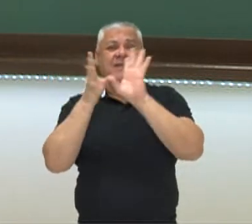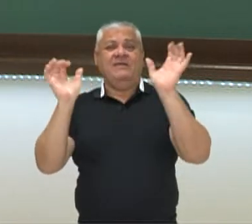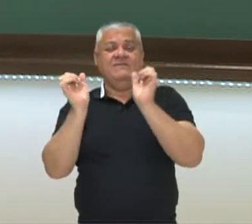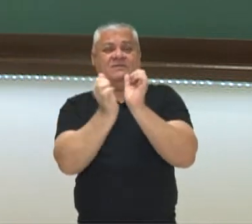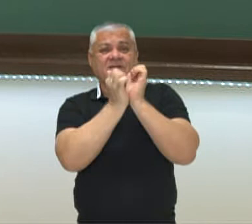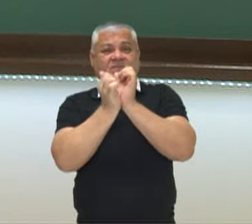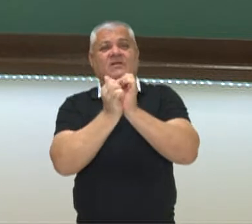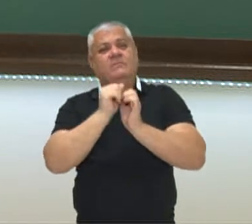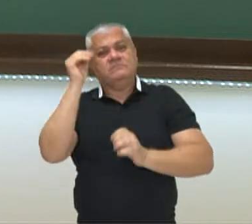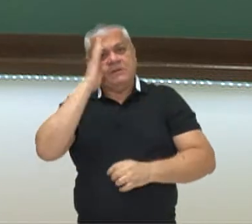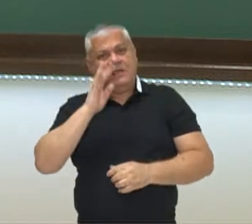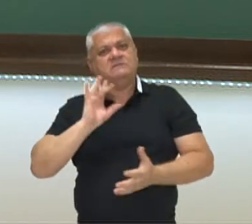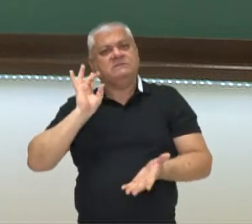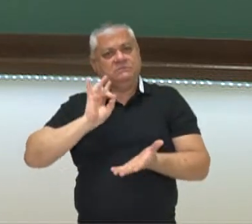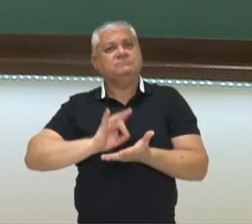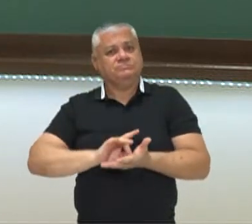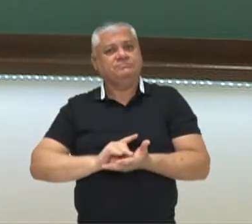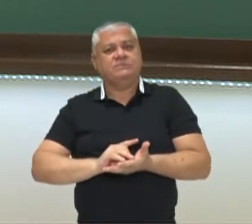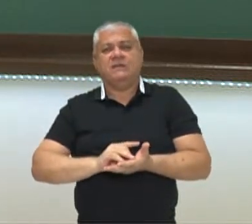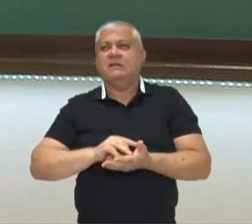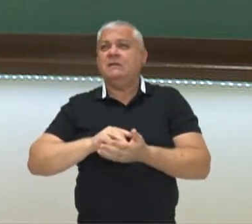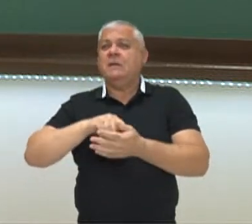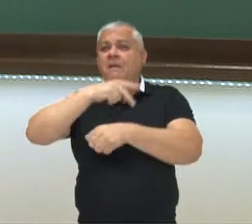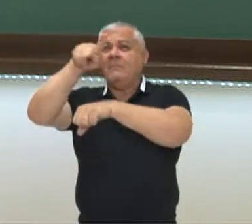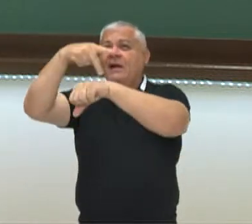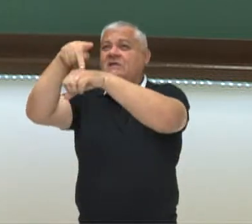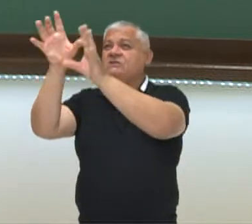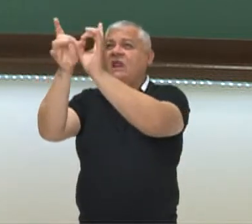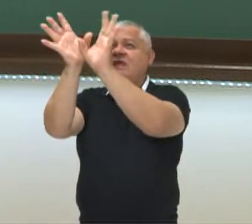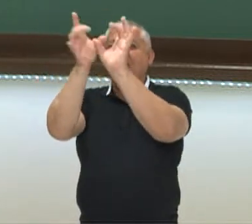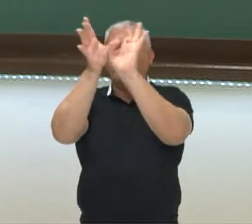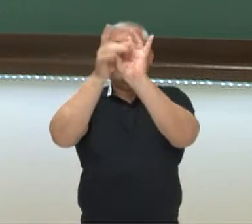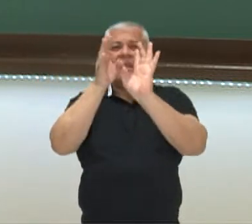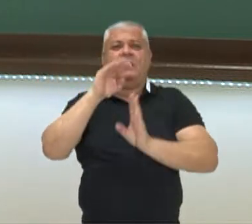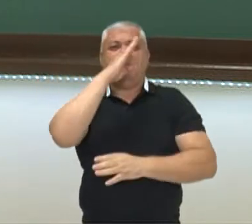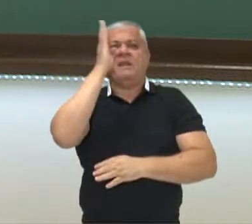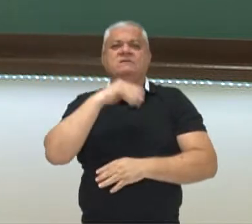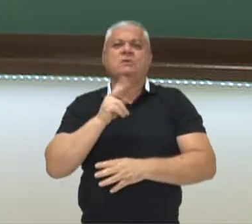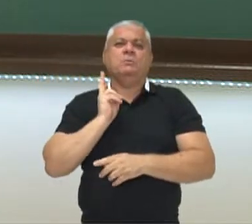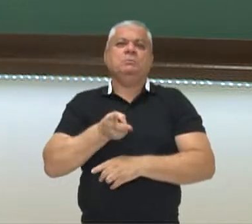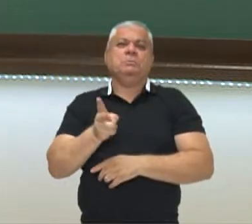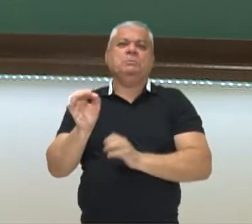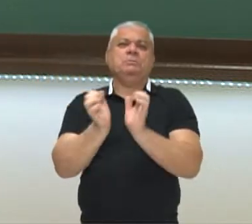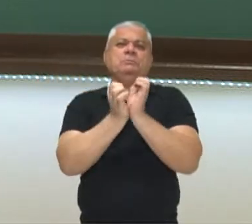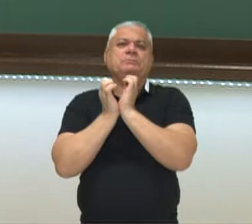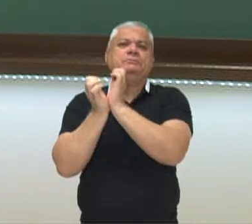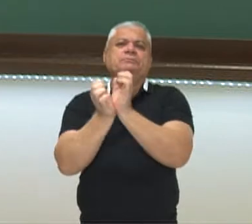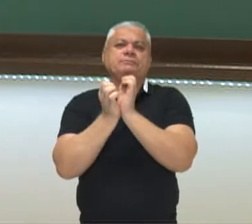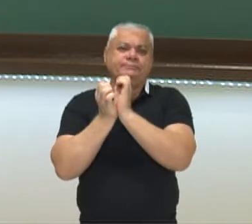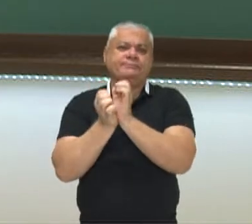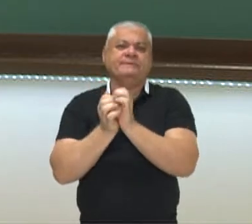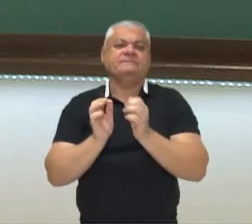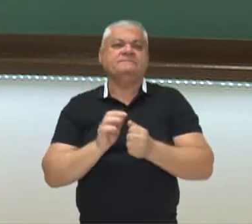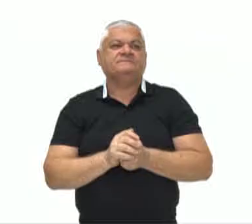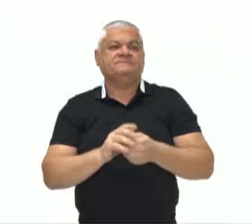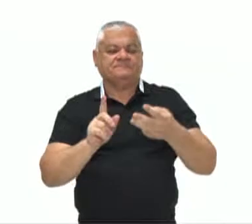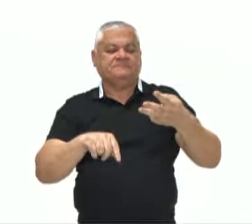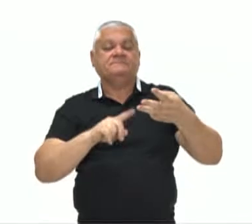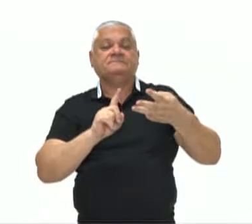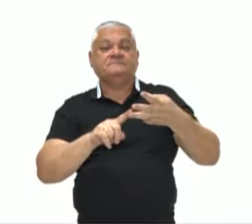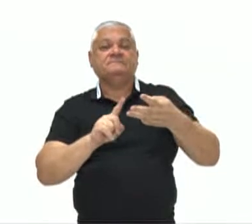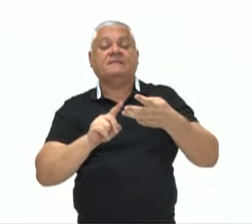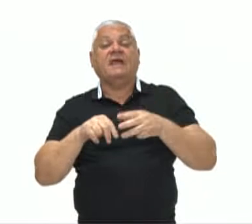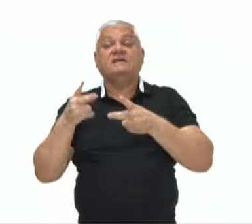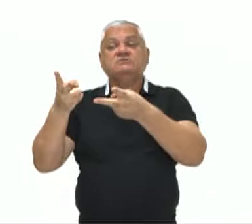E ainda assim, havia práticas escravocratas ainda no início do século XX, num país muito escravocrata. A